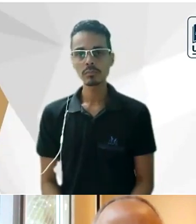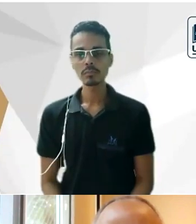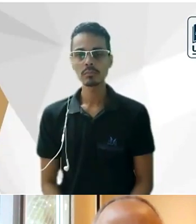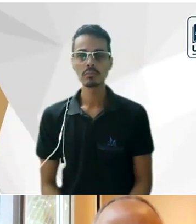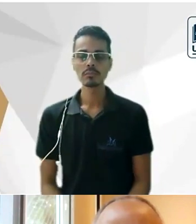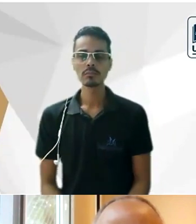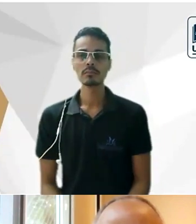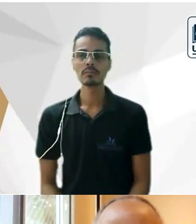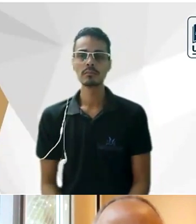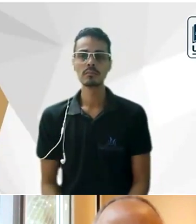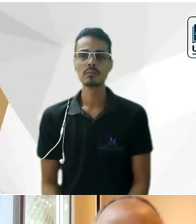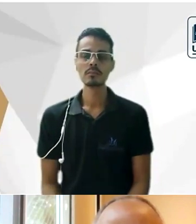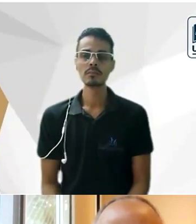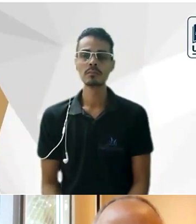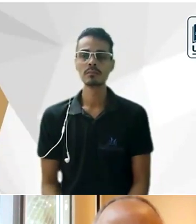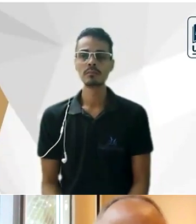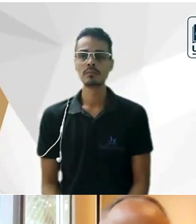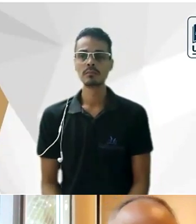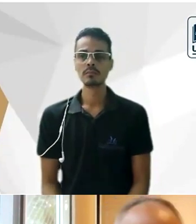eu acho sobre a questão de